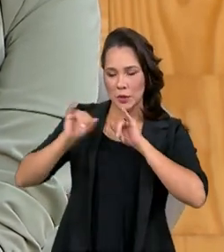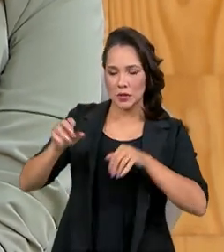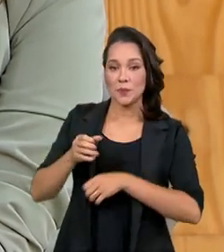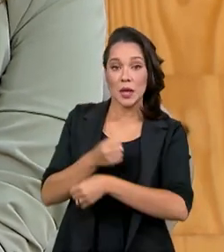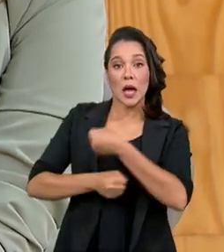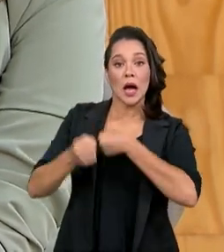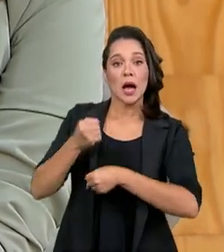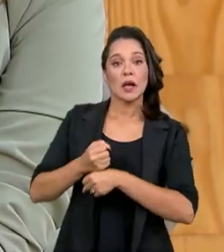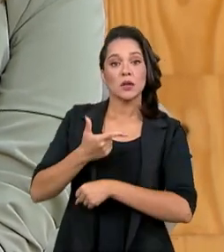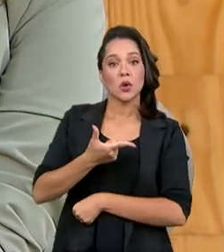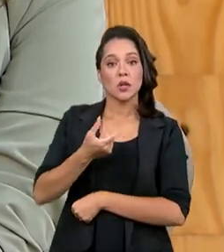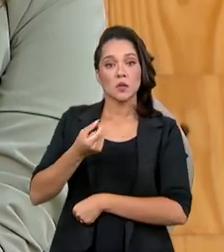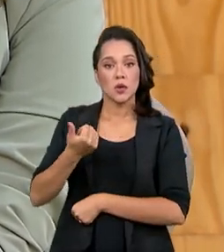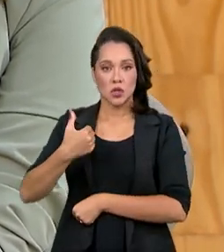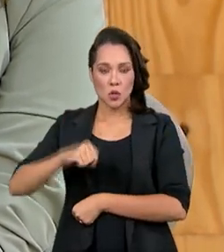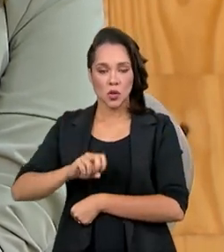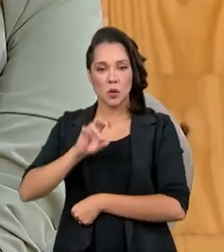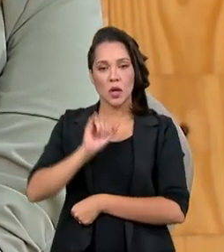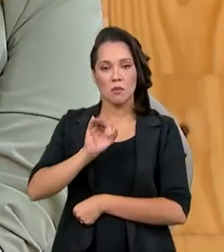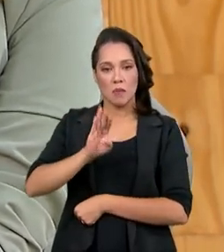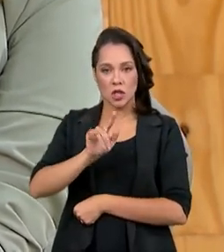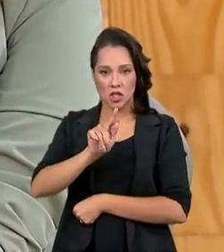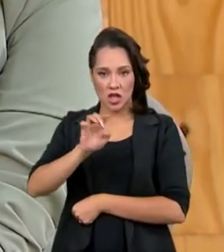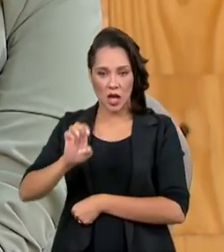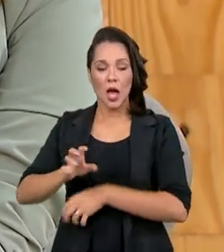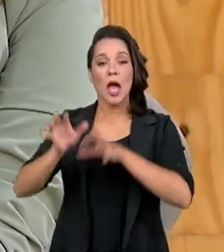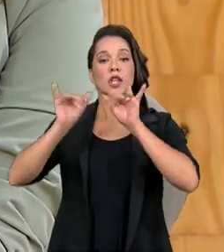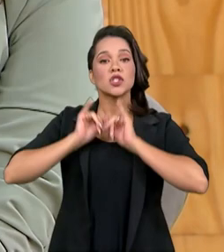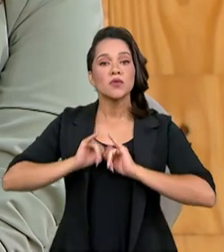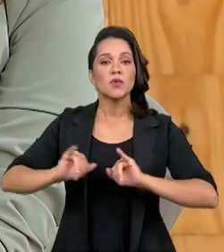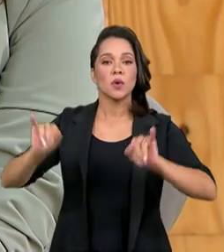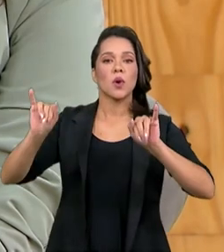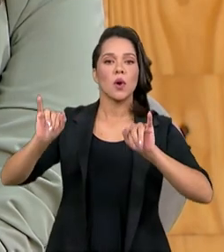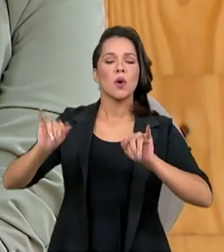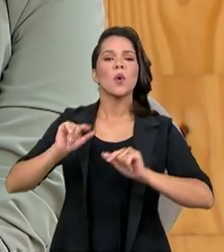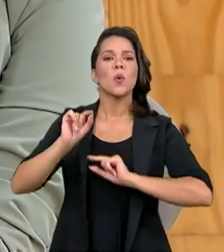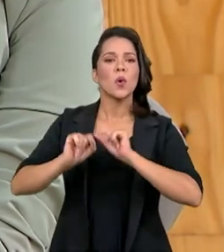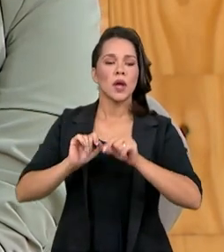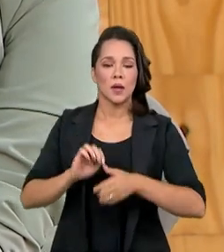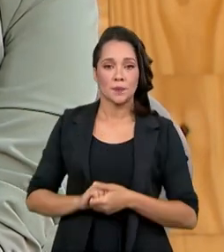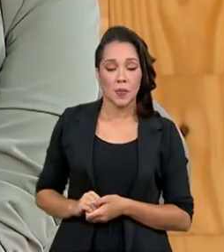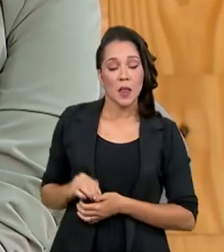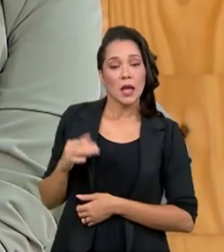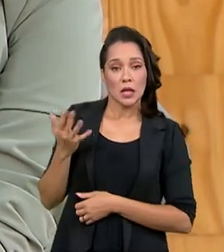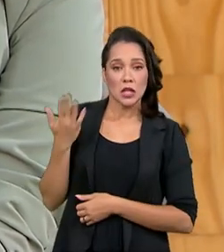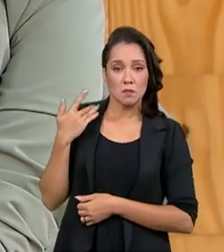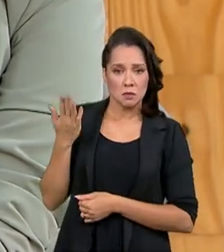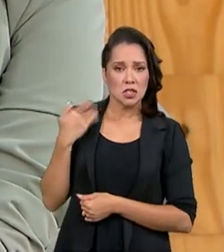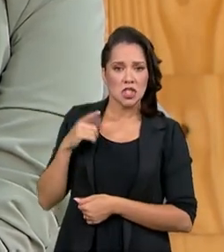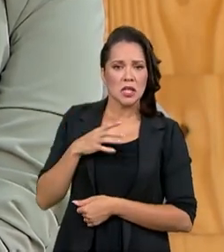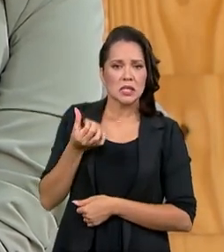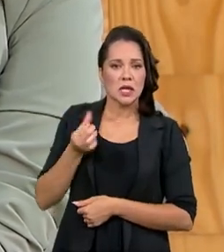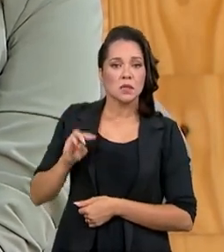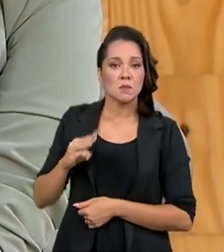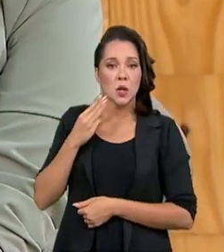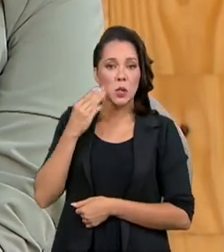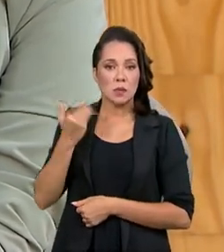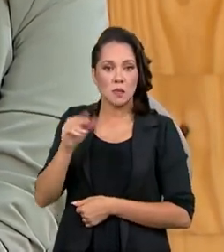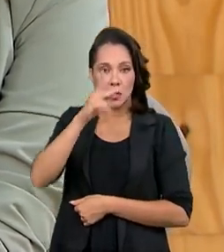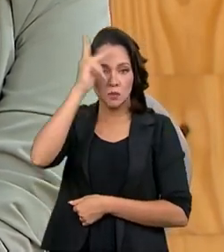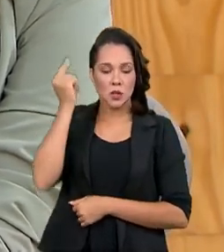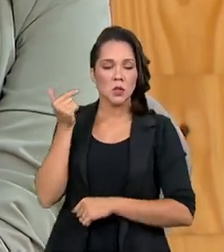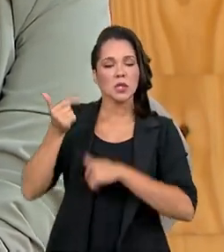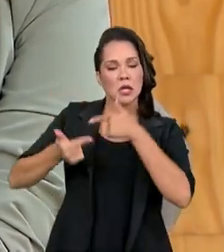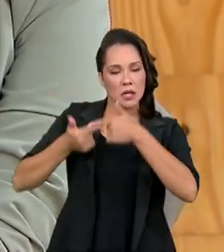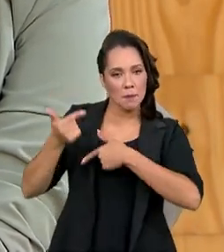que em 2018, o IBGE divulgou na PNAD Contínua que havia cerca de 6 milhões e meio de pessoas